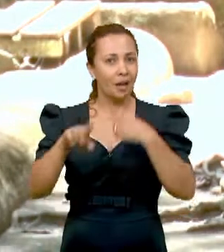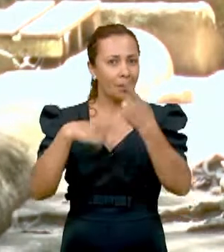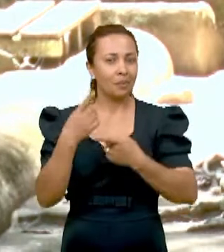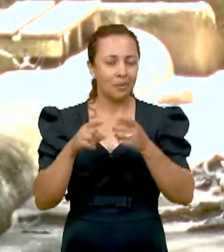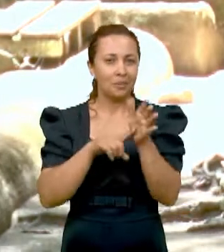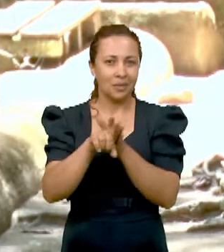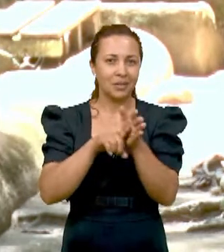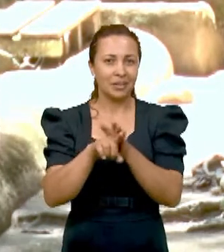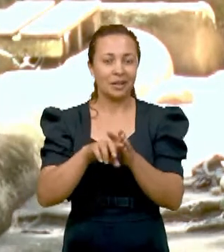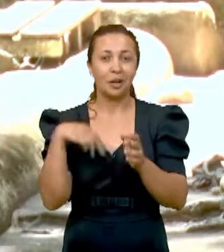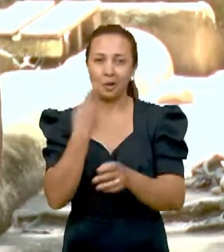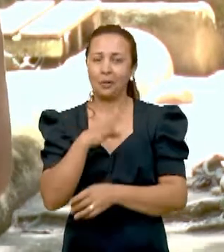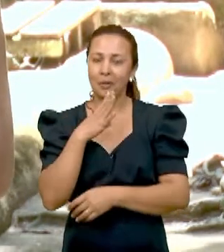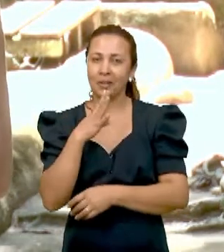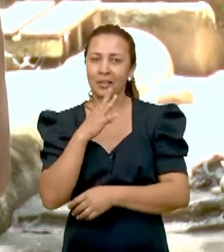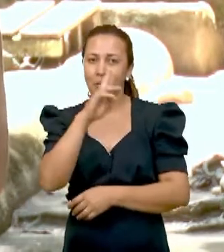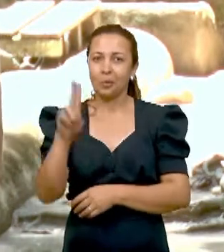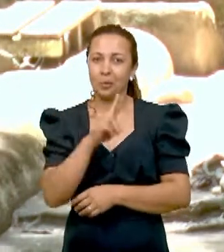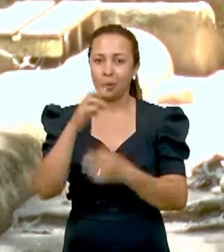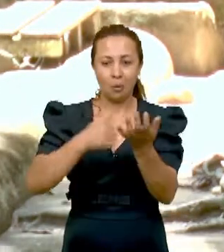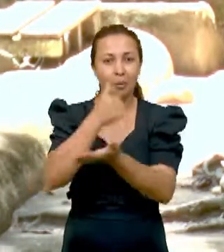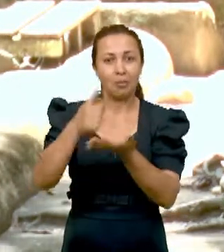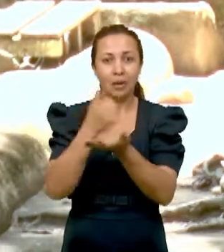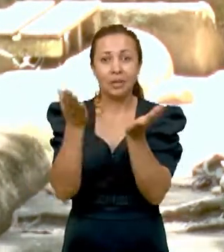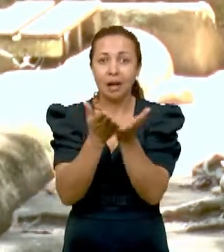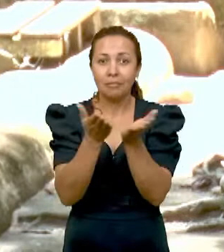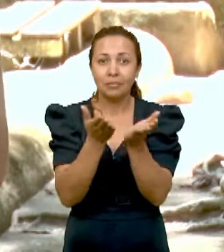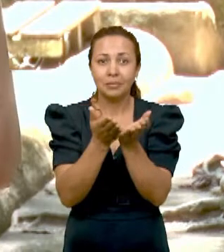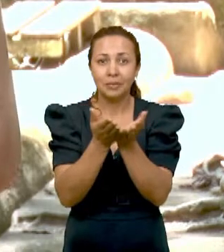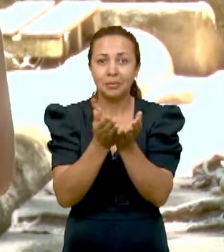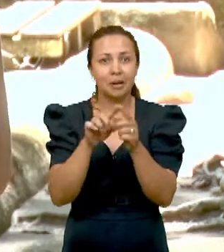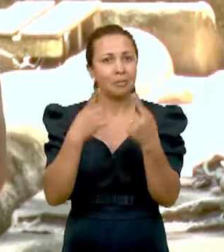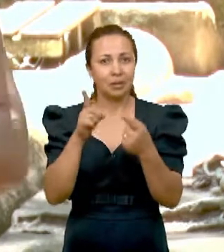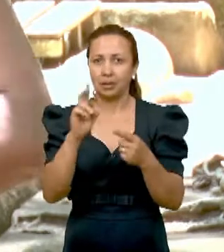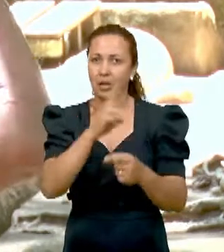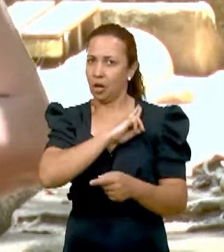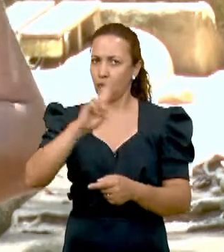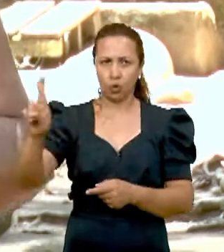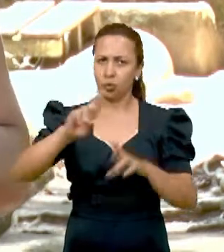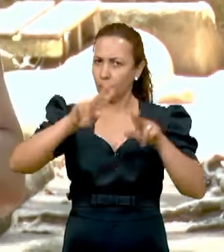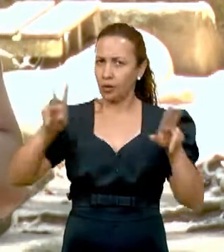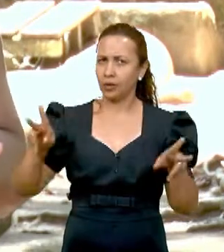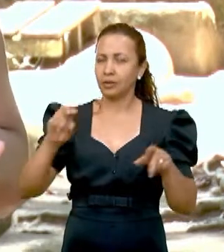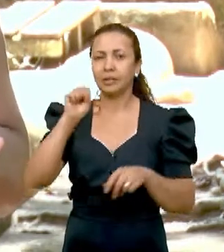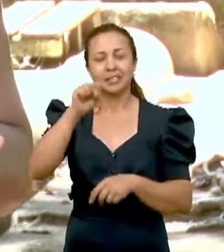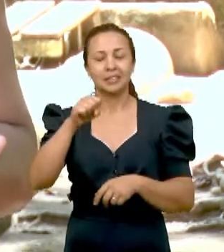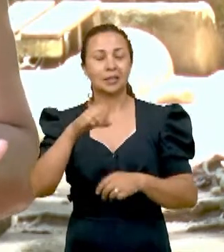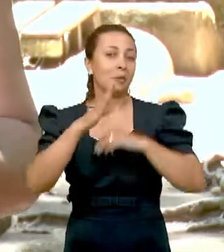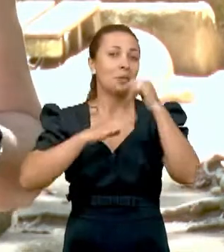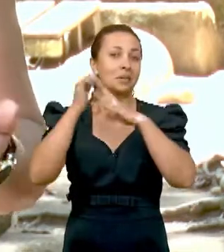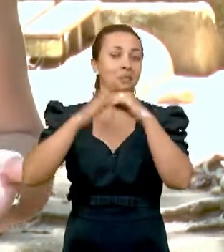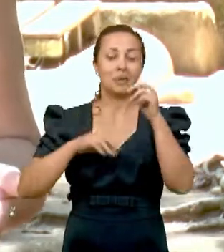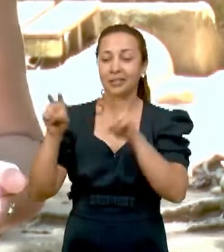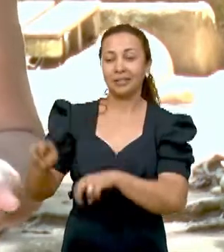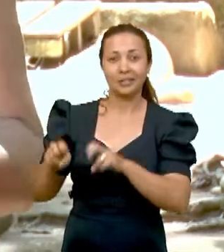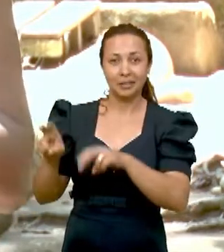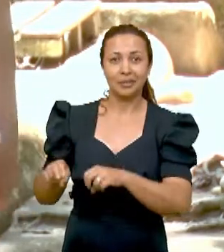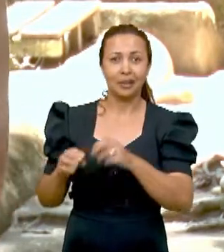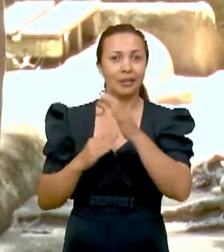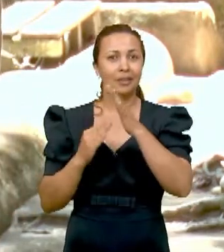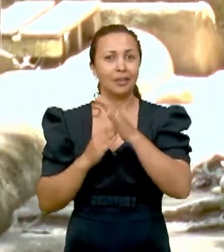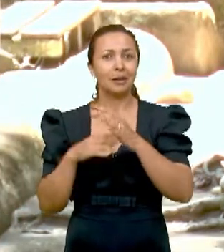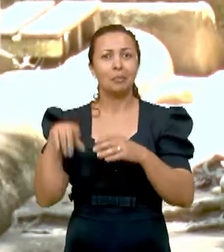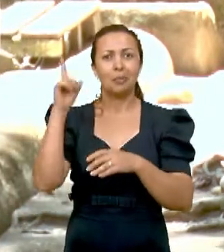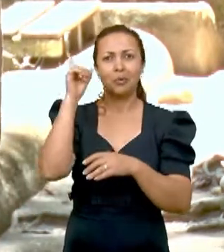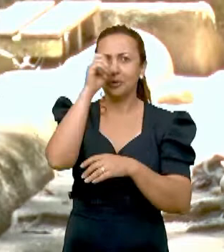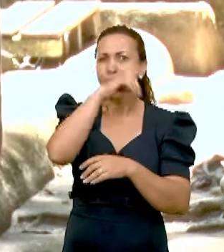A próxima pesquisa que vamos conhecer usou como base a Bíblia Sagrada, mas não tem nada a ver com religiosidade, e sim com as